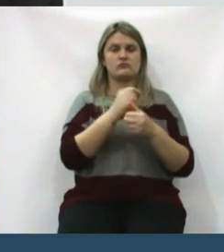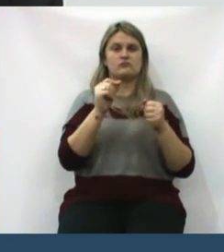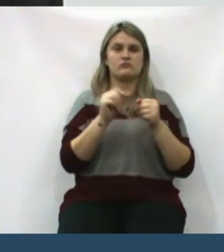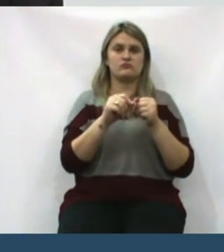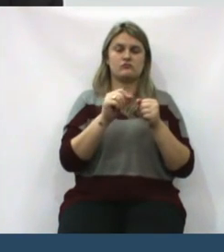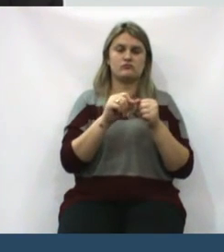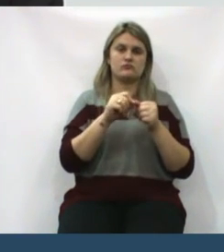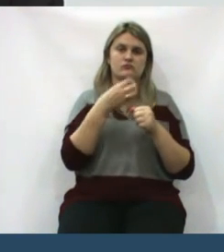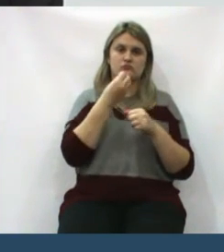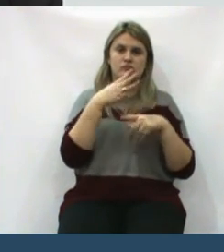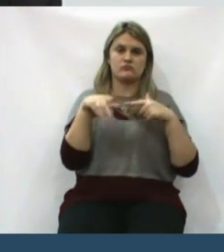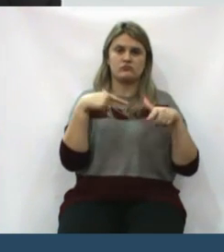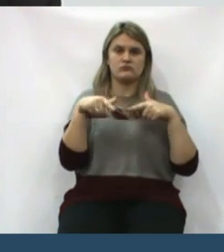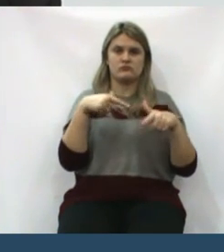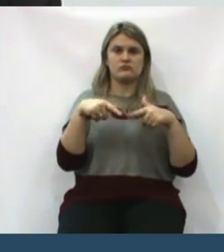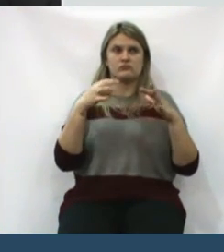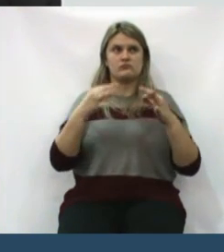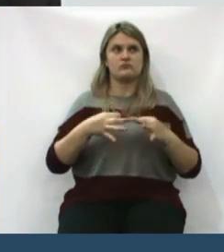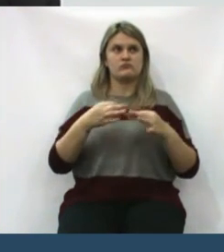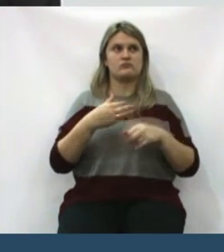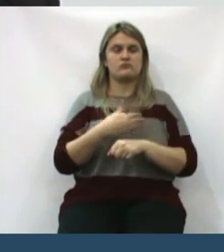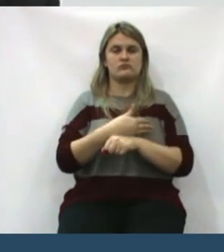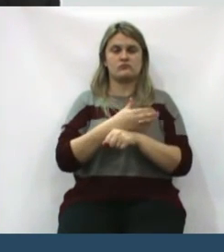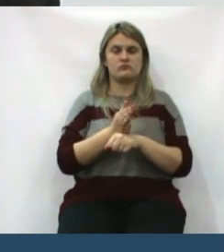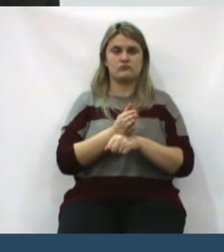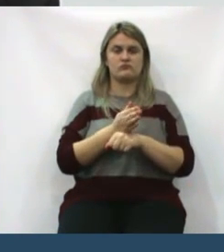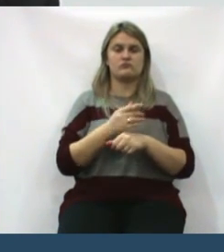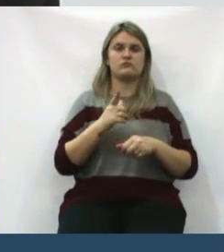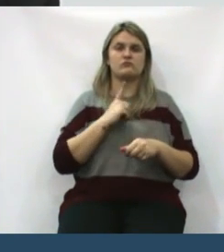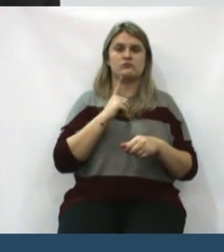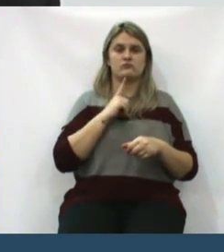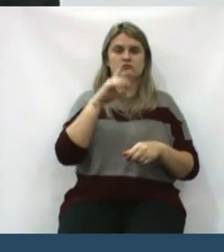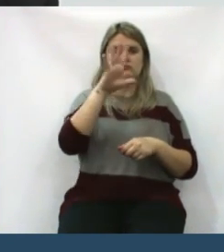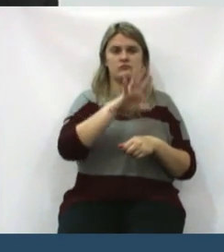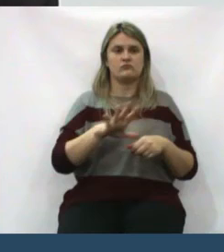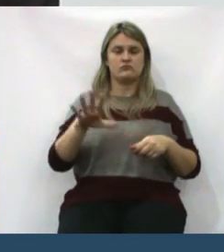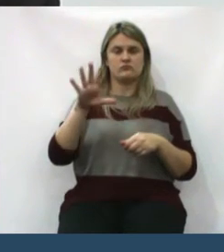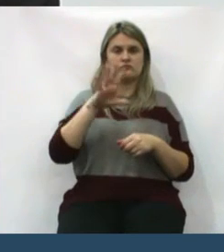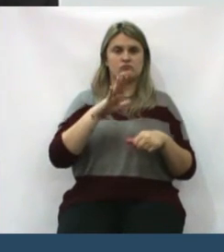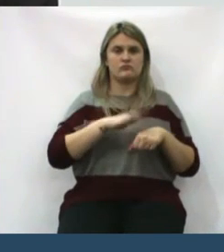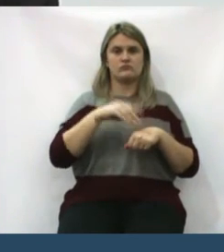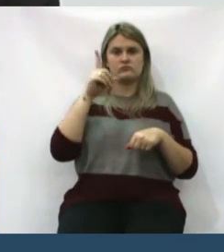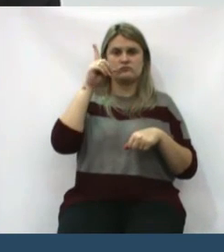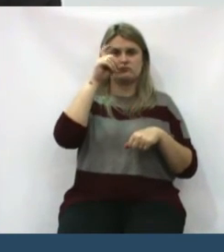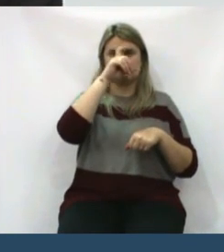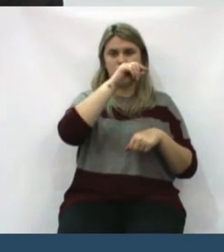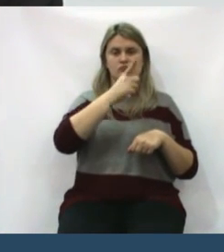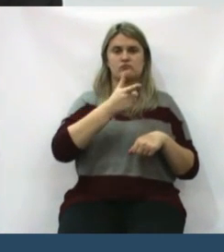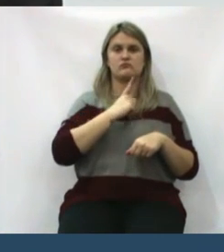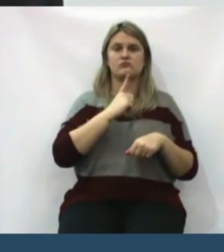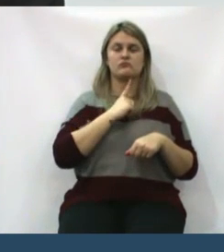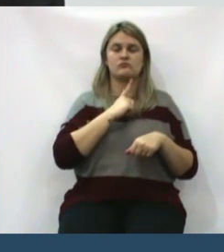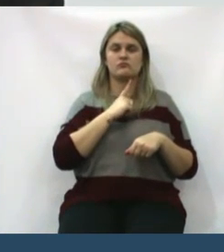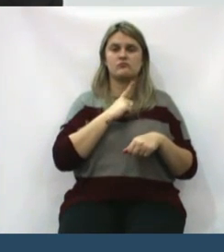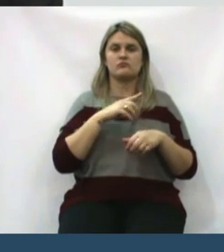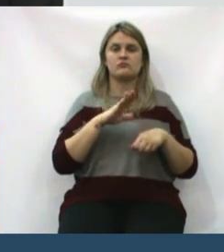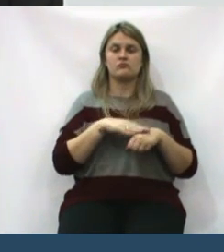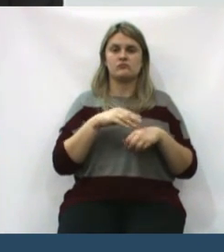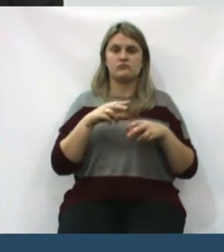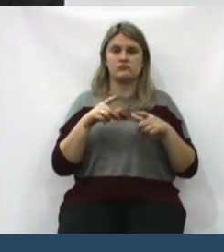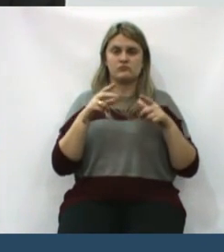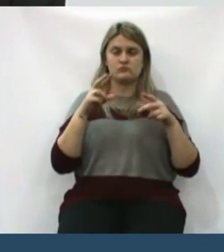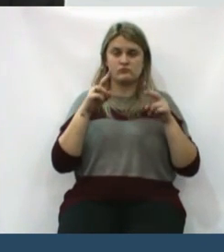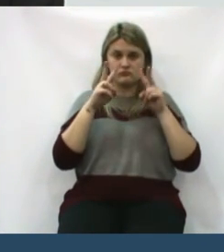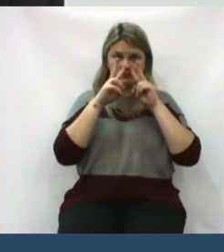faça um trabalho mais extensivo, nessas regiões mais complicadas. Dando maior